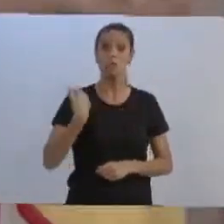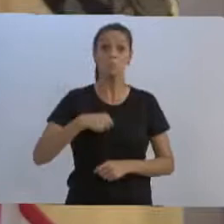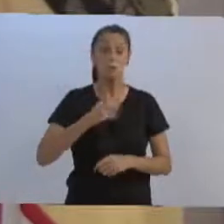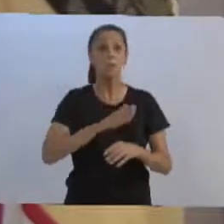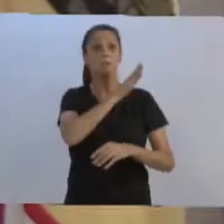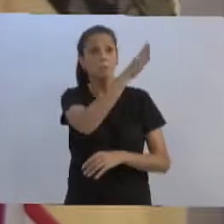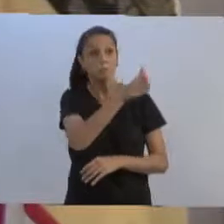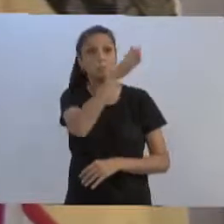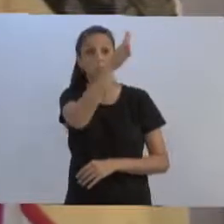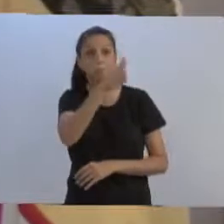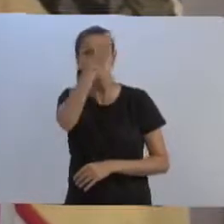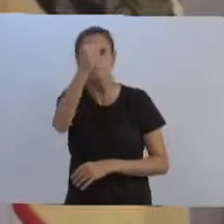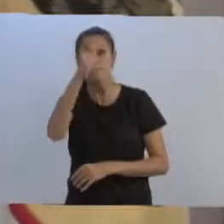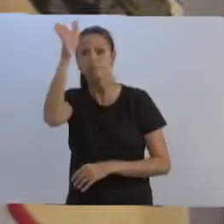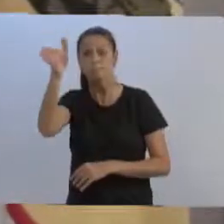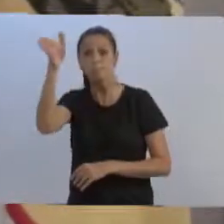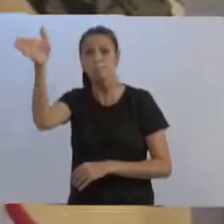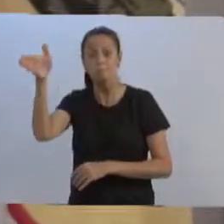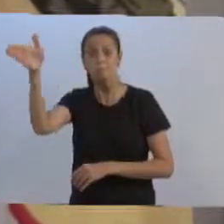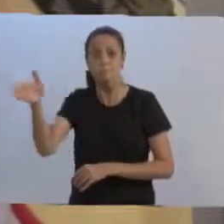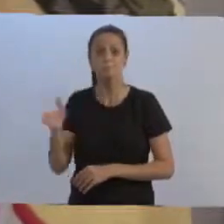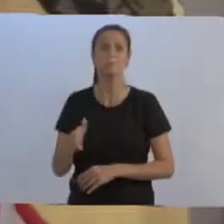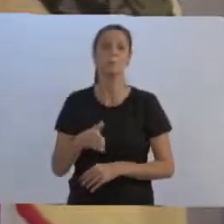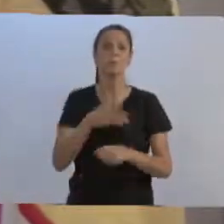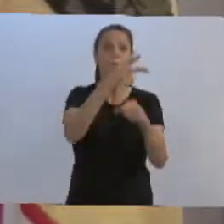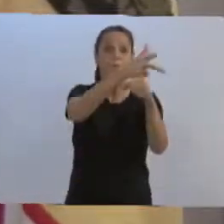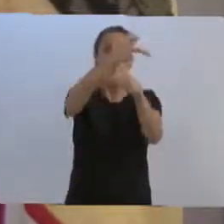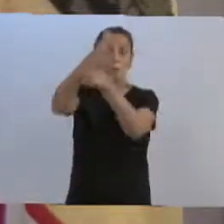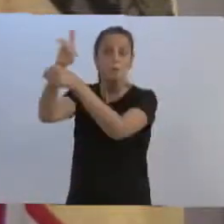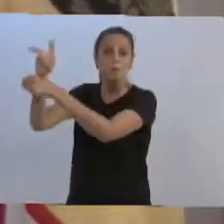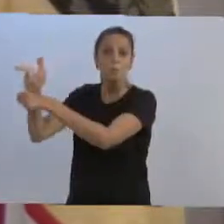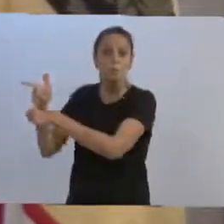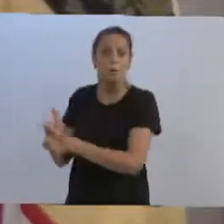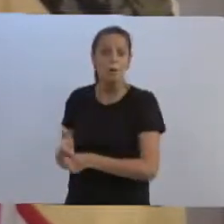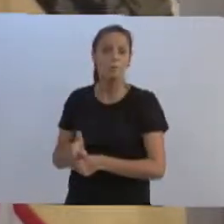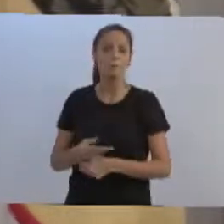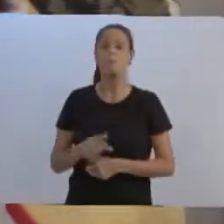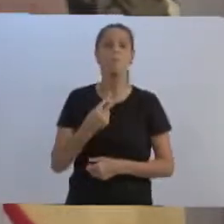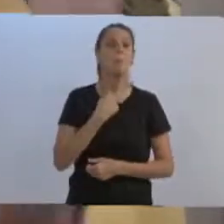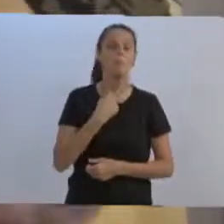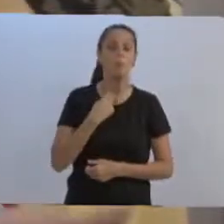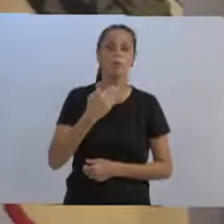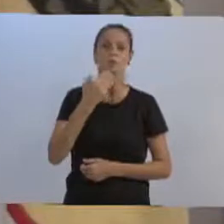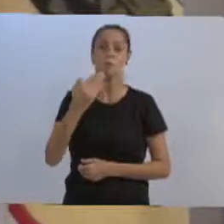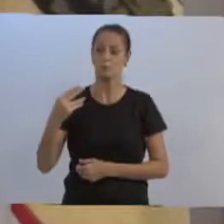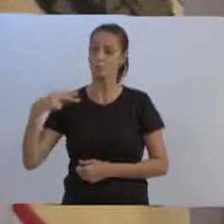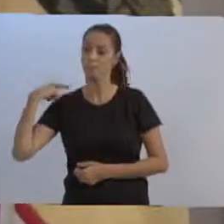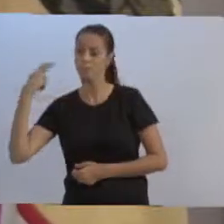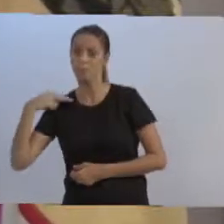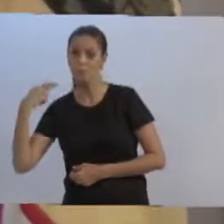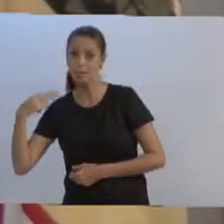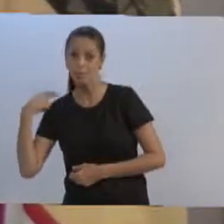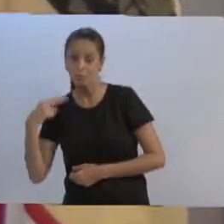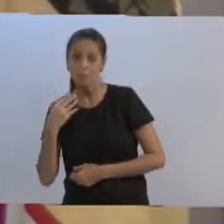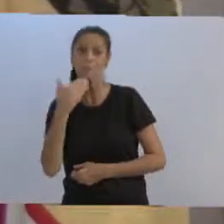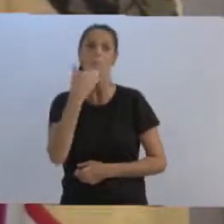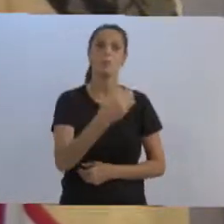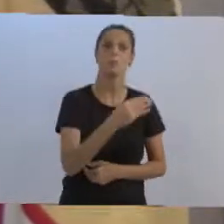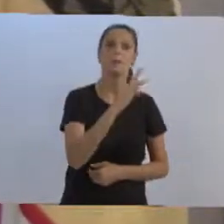filmagens para que a TV Legislativa possa ocupar o tempo produzindo coisas que nós não podemos produzir.